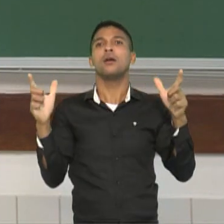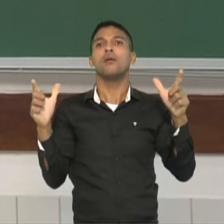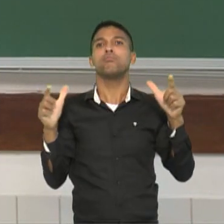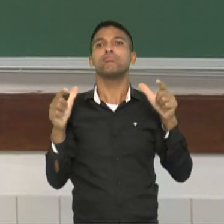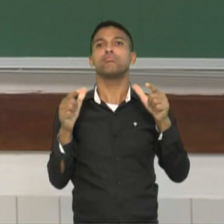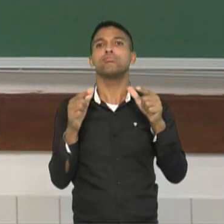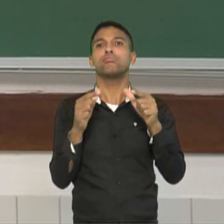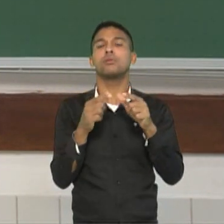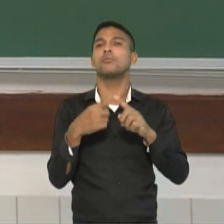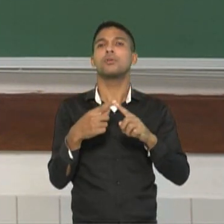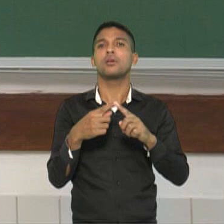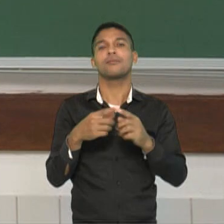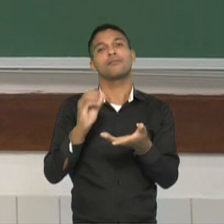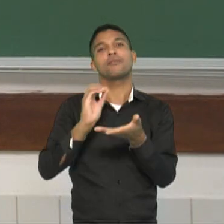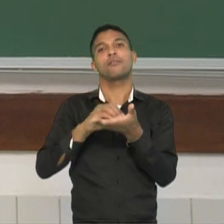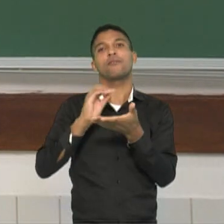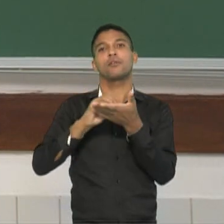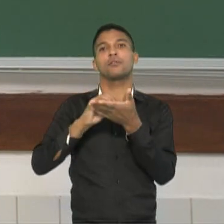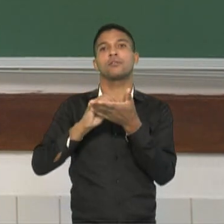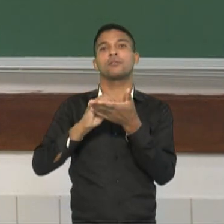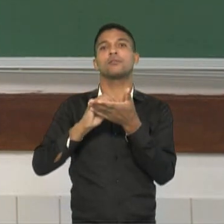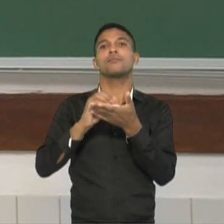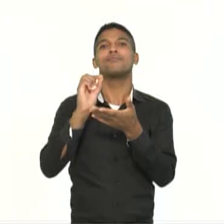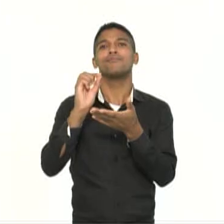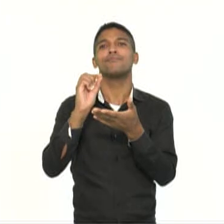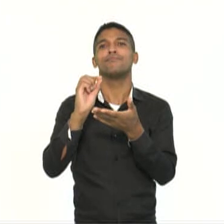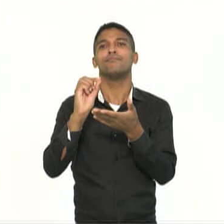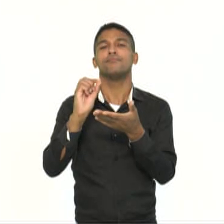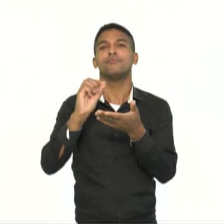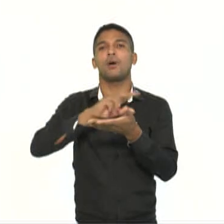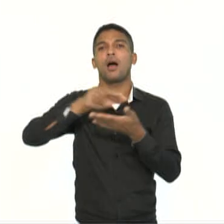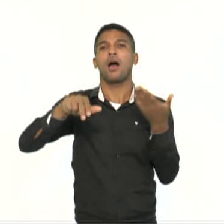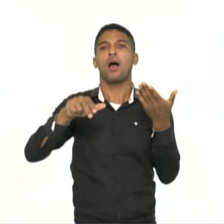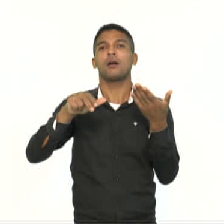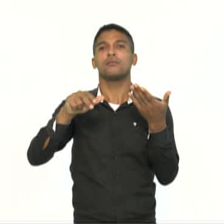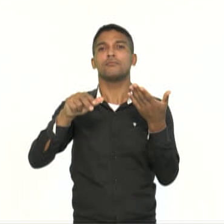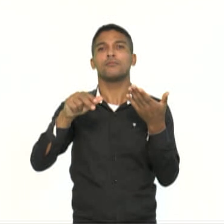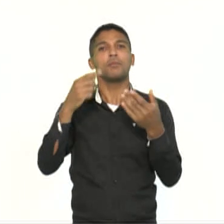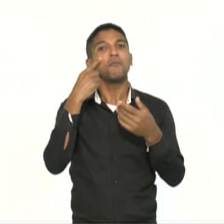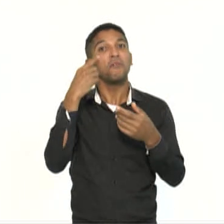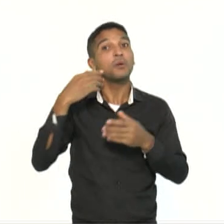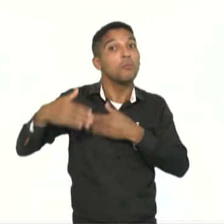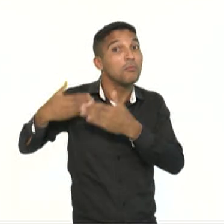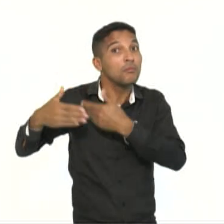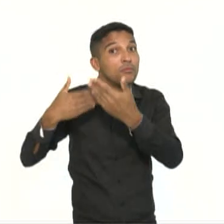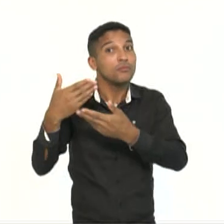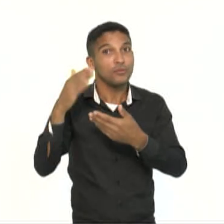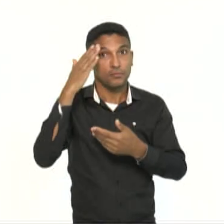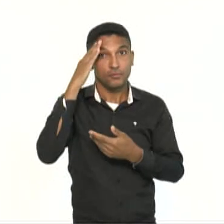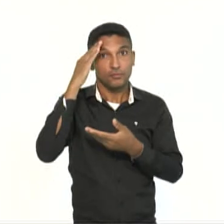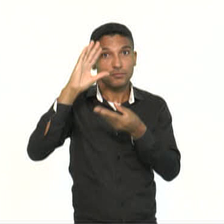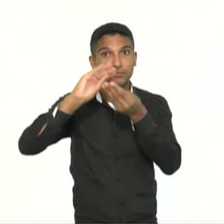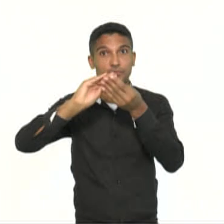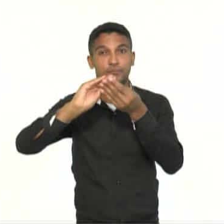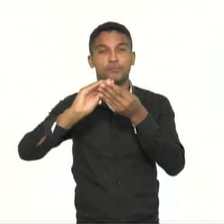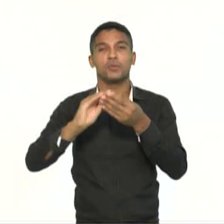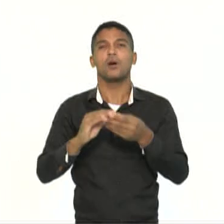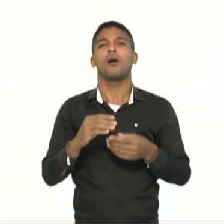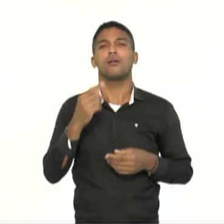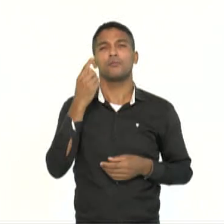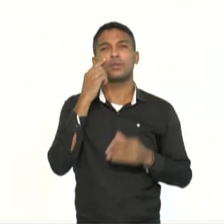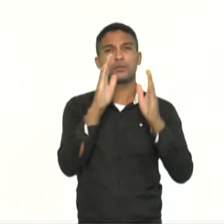vamos adiante para a gente entender esse processo. Bom, a partir da década de 90, o que se observa na